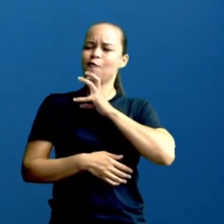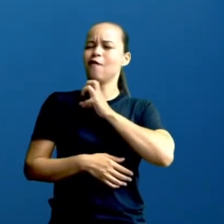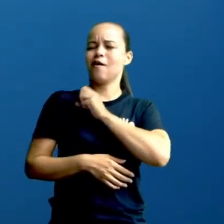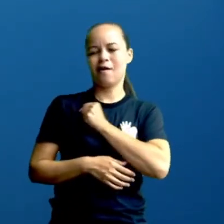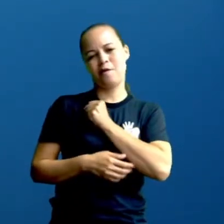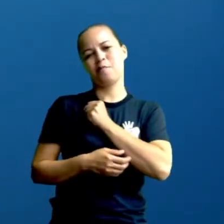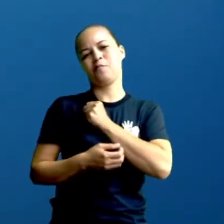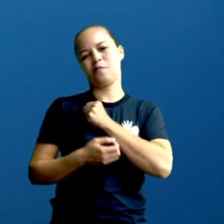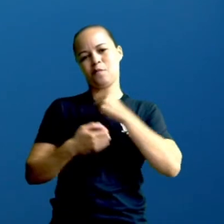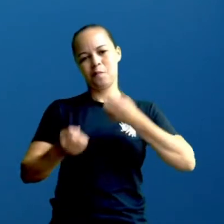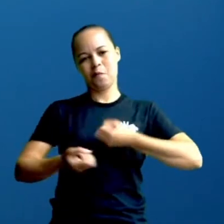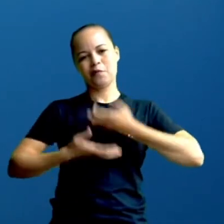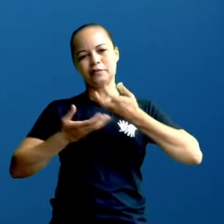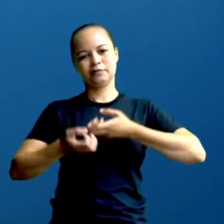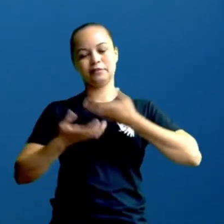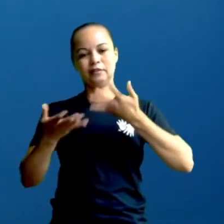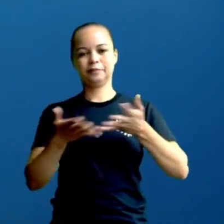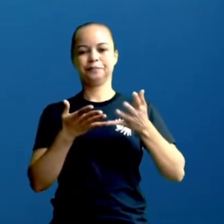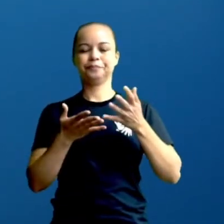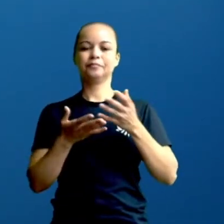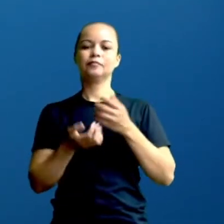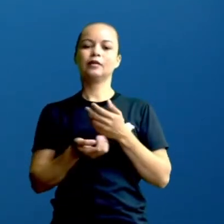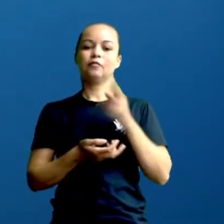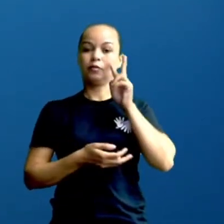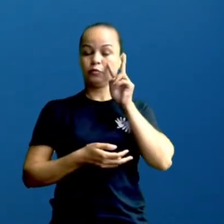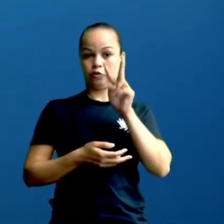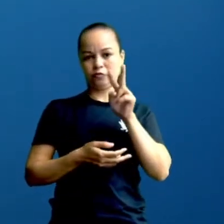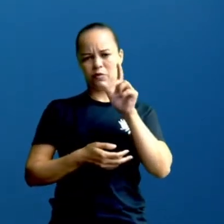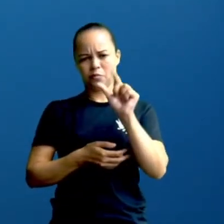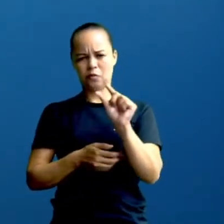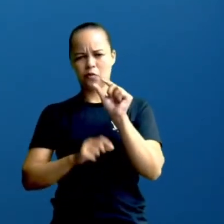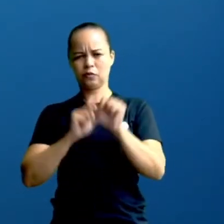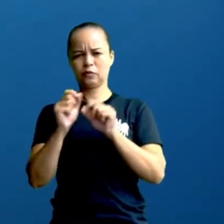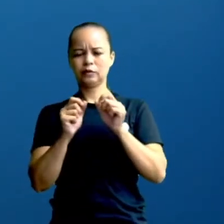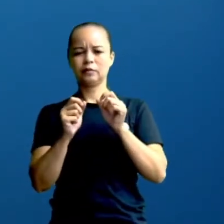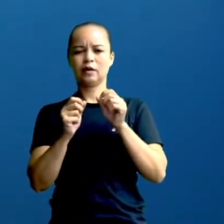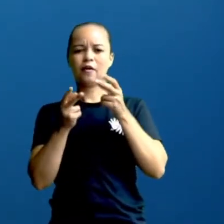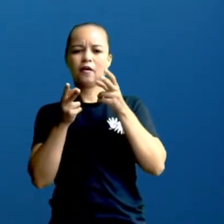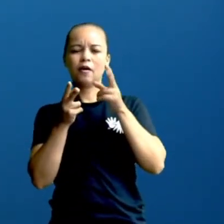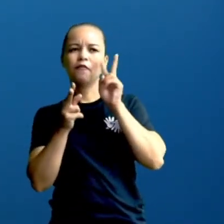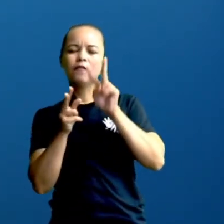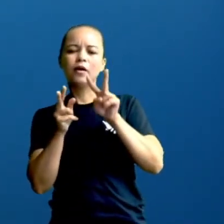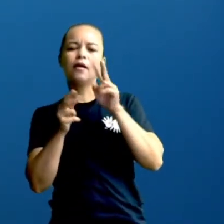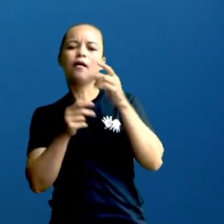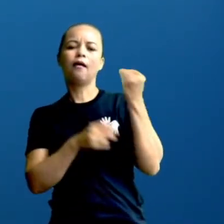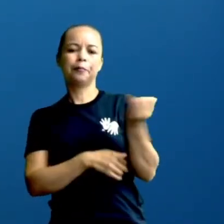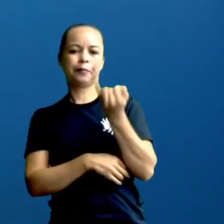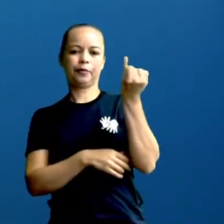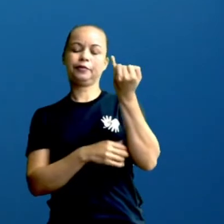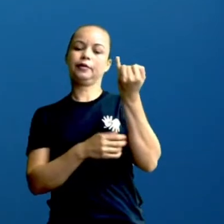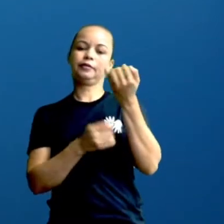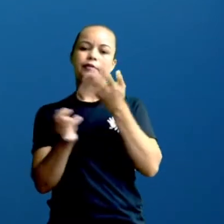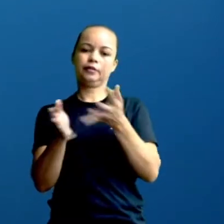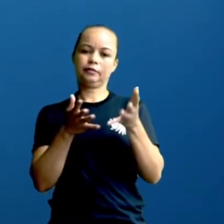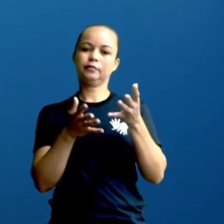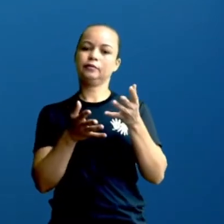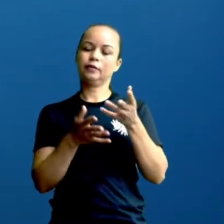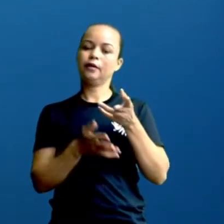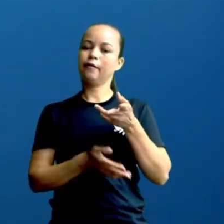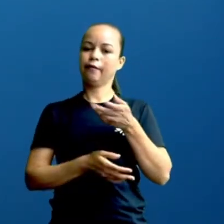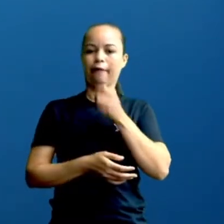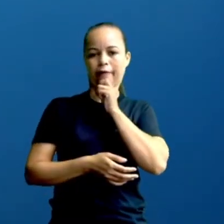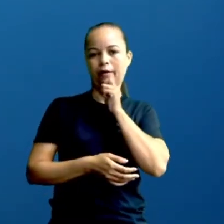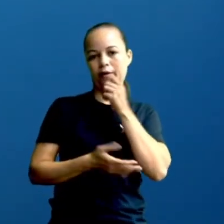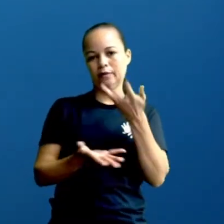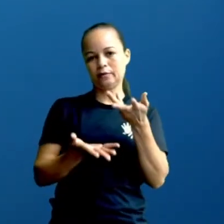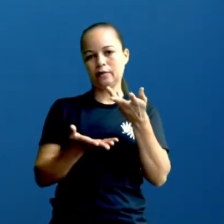Mas vamos lá, vamos ver um pouquinho, né, para vermos a importância que foi, né, que ainda está, né, que a